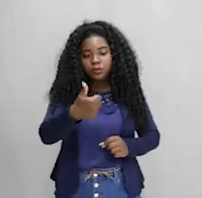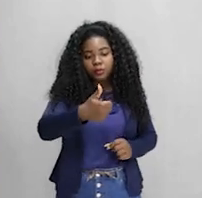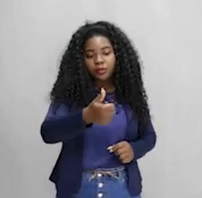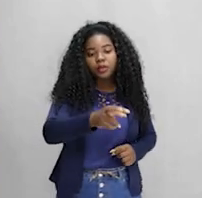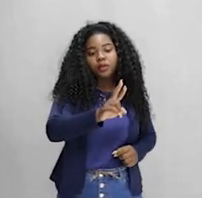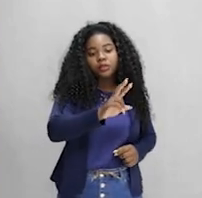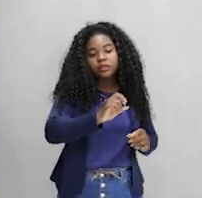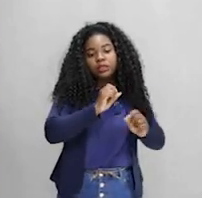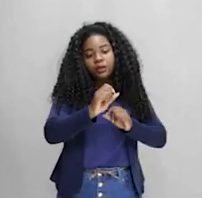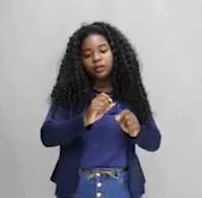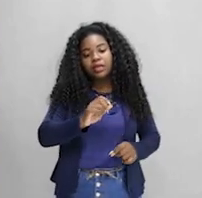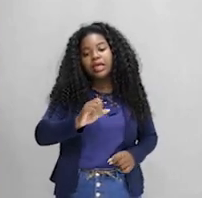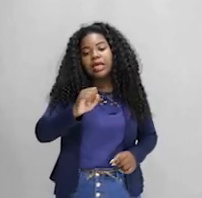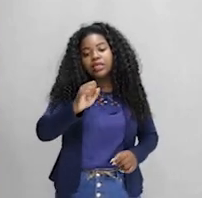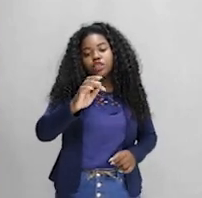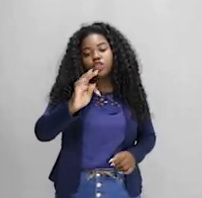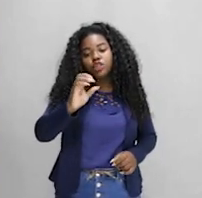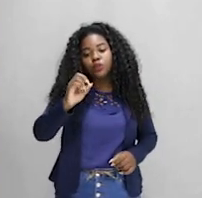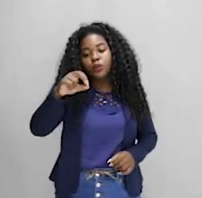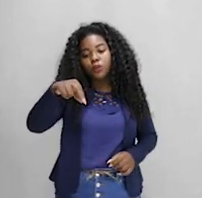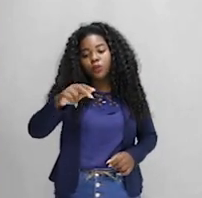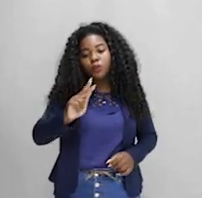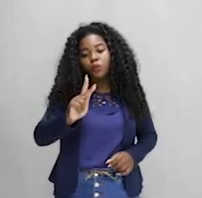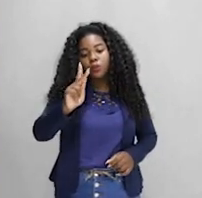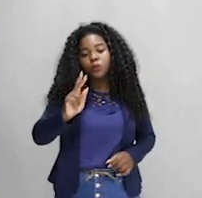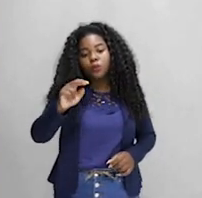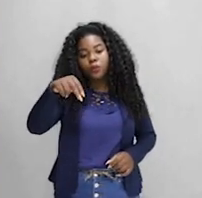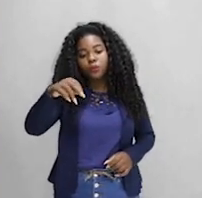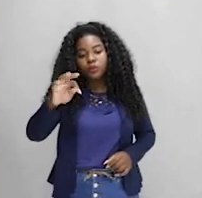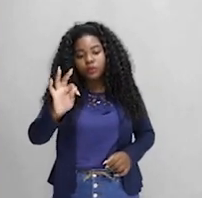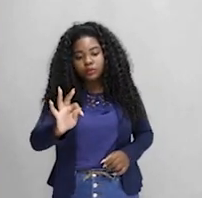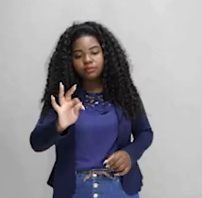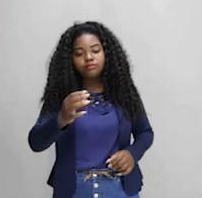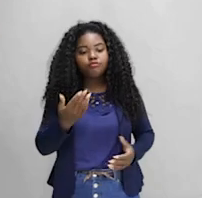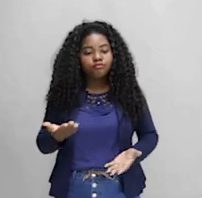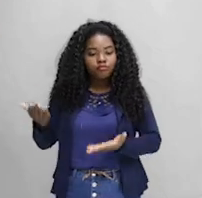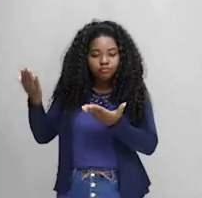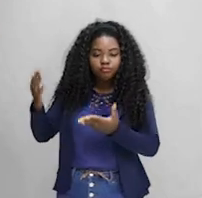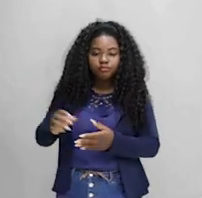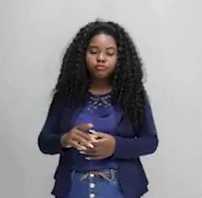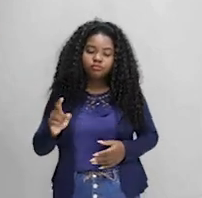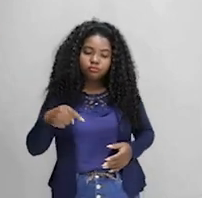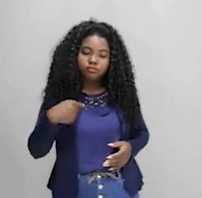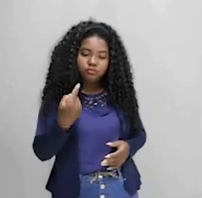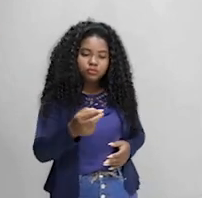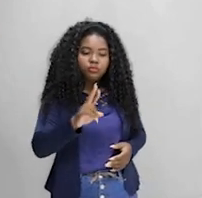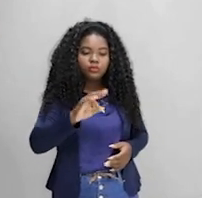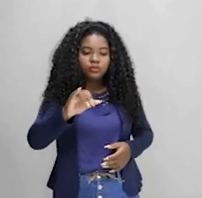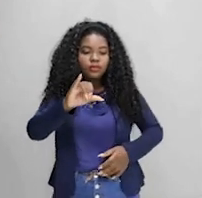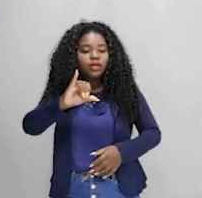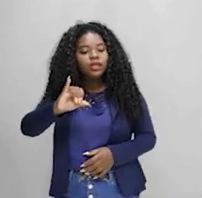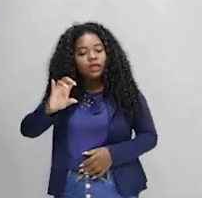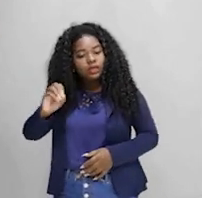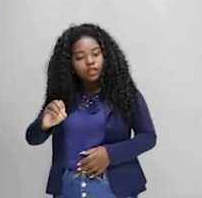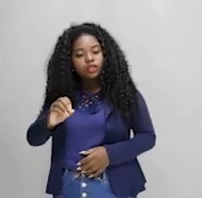Conferência de Estocolmo, que vai acontecer em 1972. Depois nós vamos passar pela Rio 92, está certo?